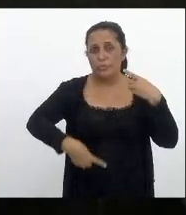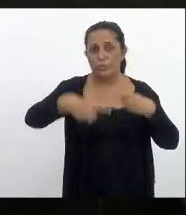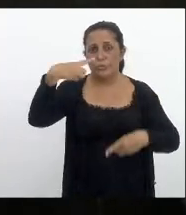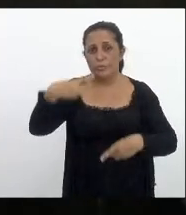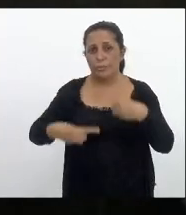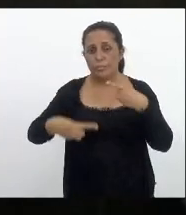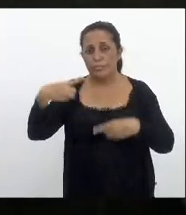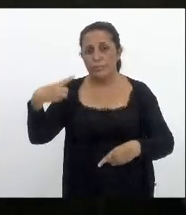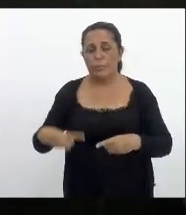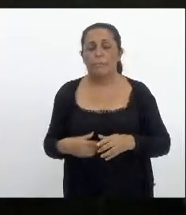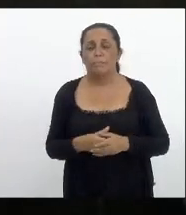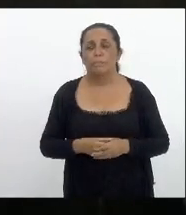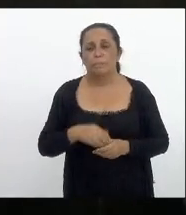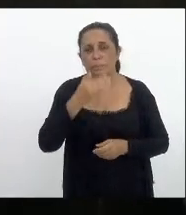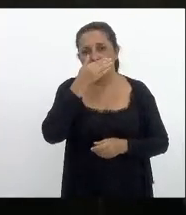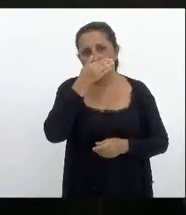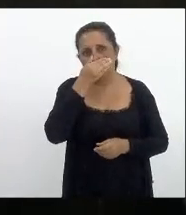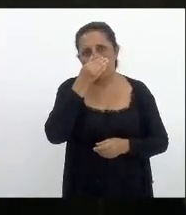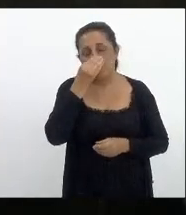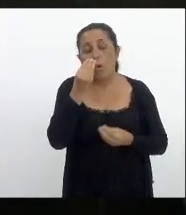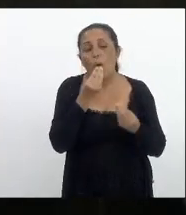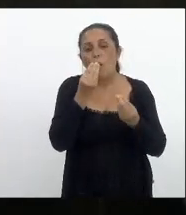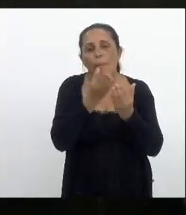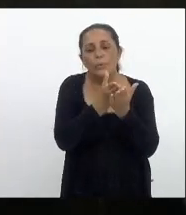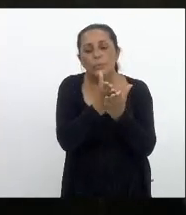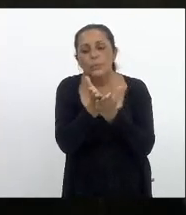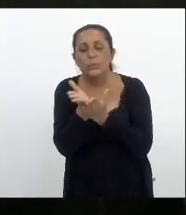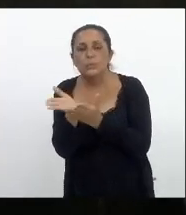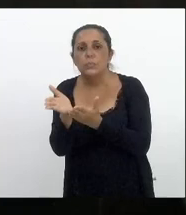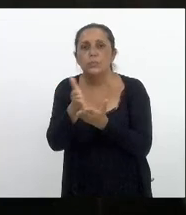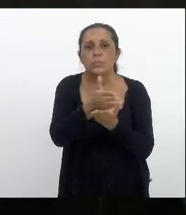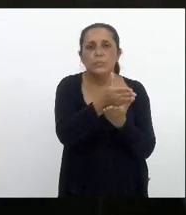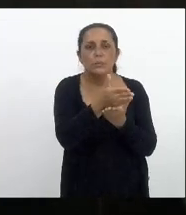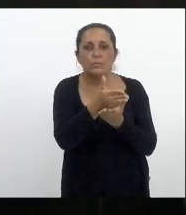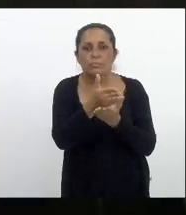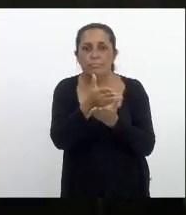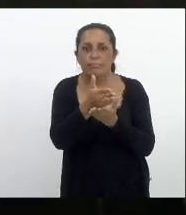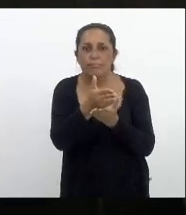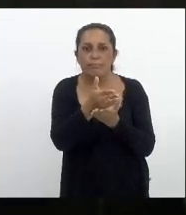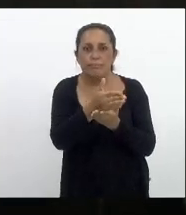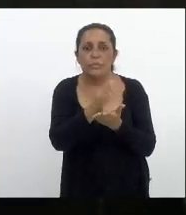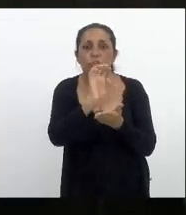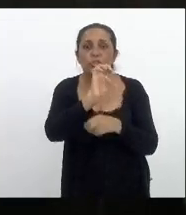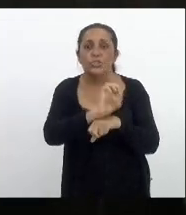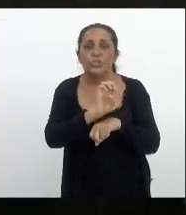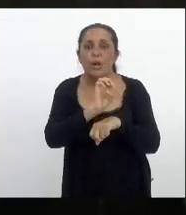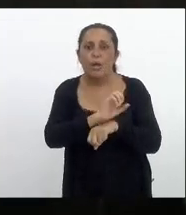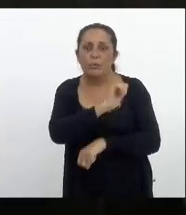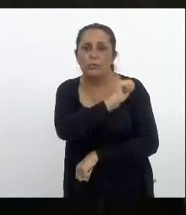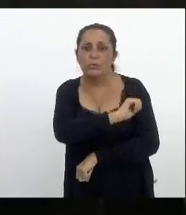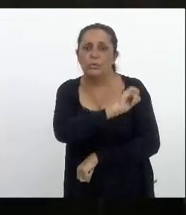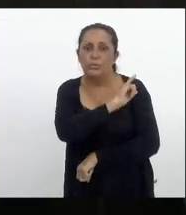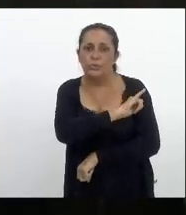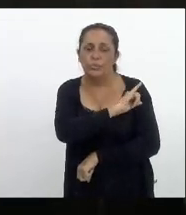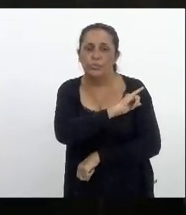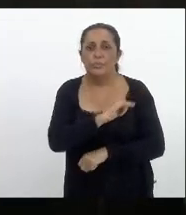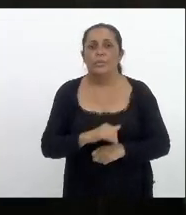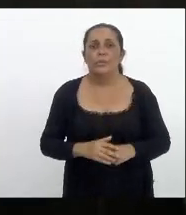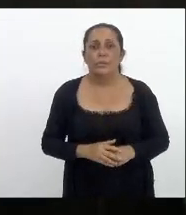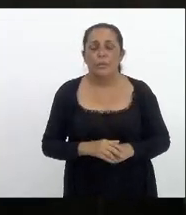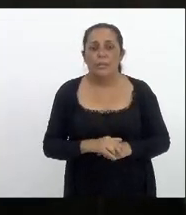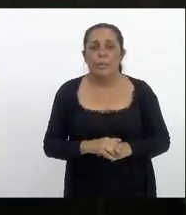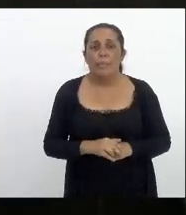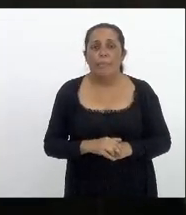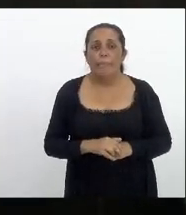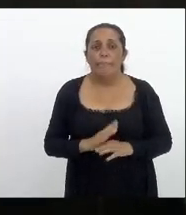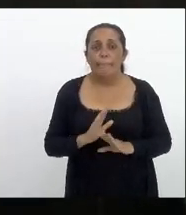os rumos do Estado do Rio de Janeiro para sair desta